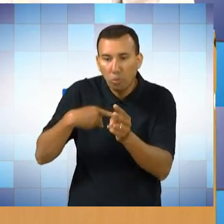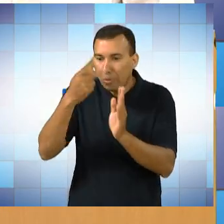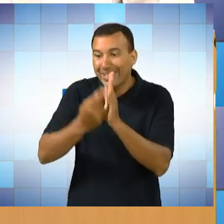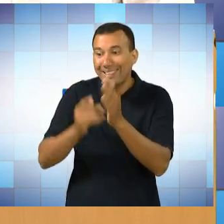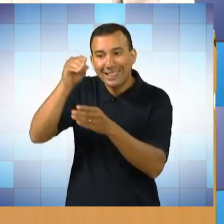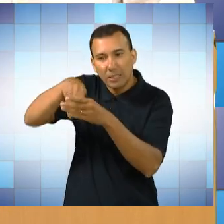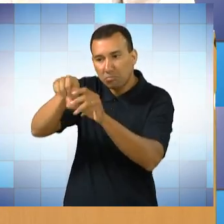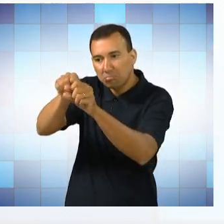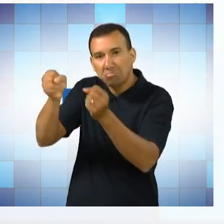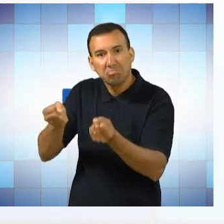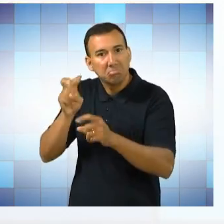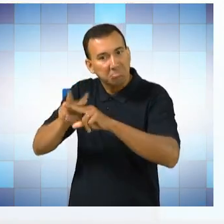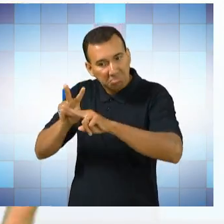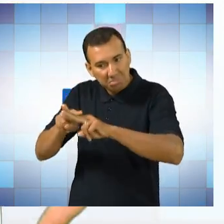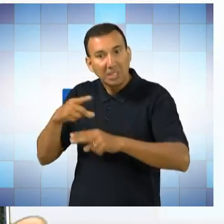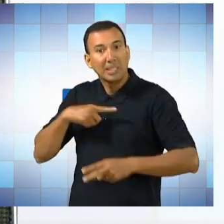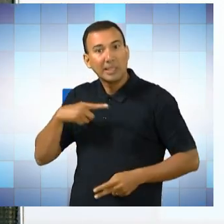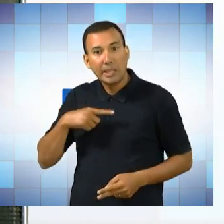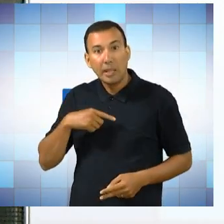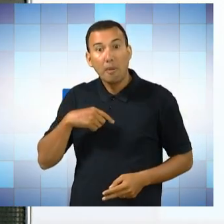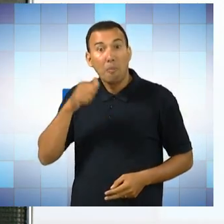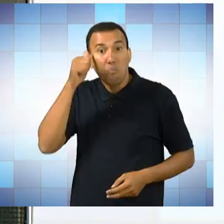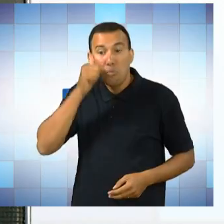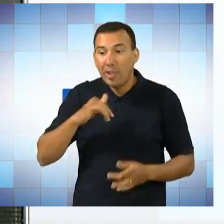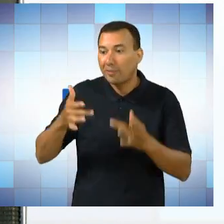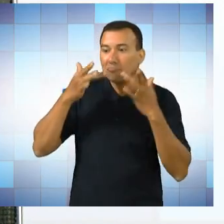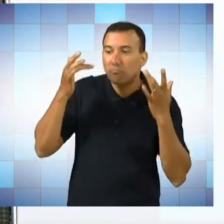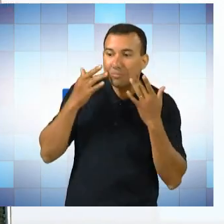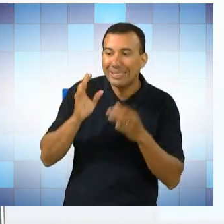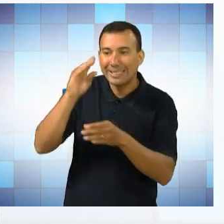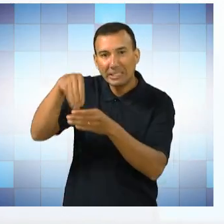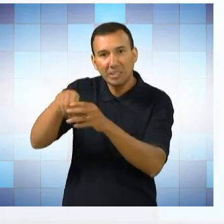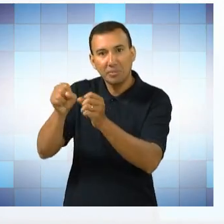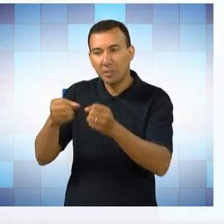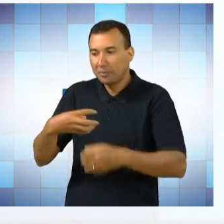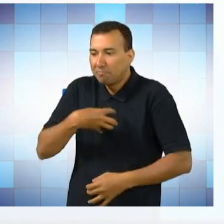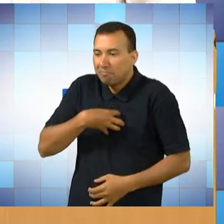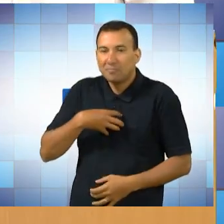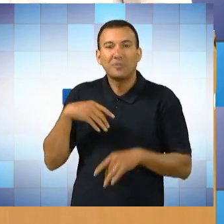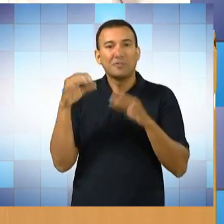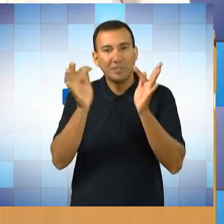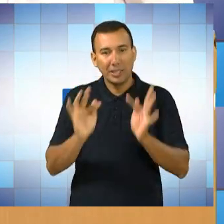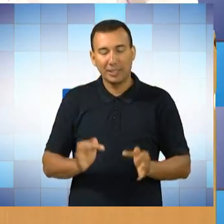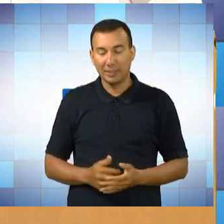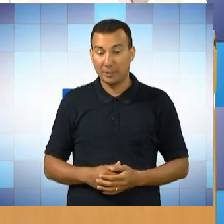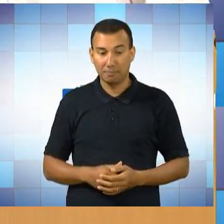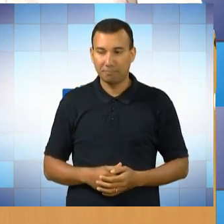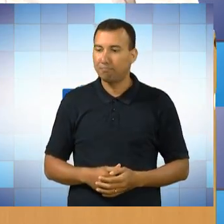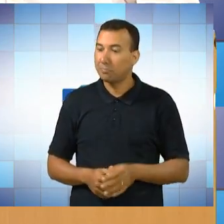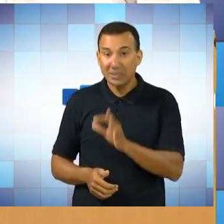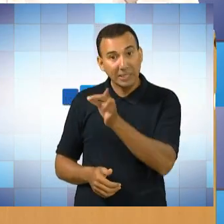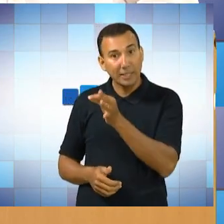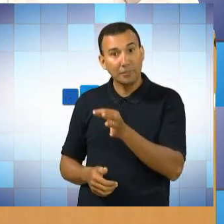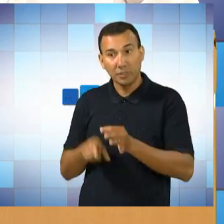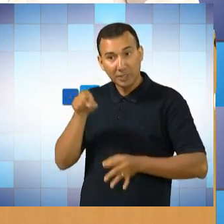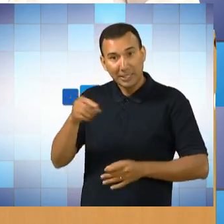própria penitenciária está dando continuidade desse projeto e eu me sinto feliz, me sinto parte também desse trabalho. E quando você se sente feliz, se sente